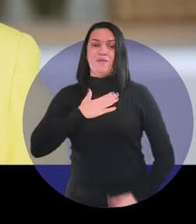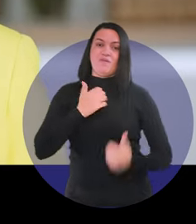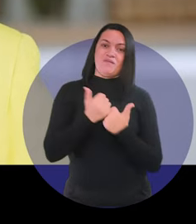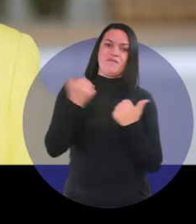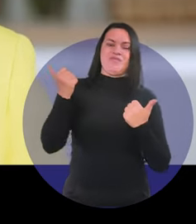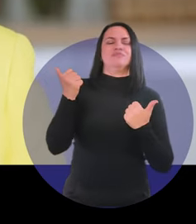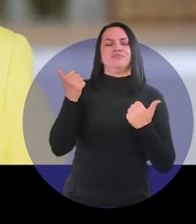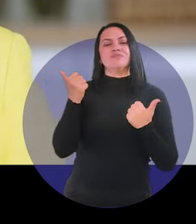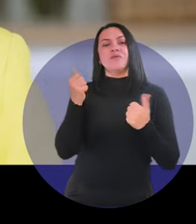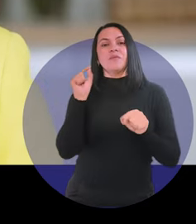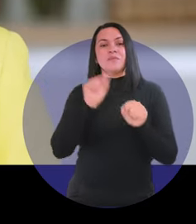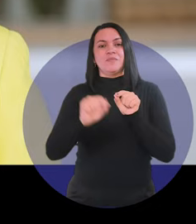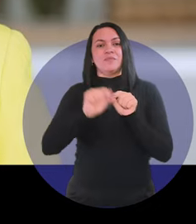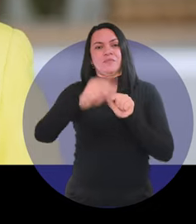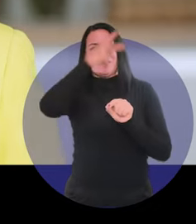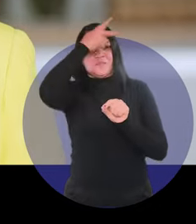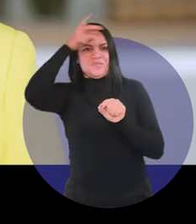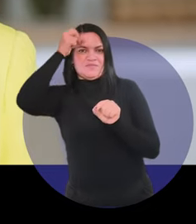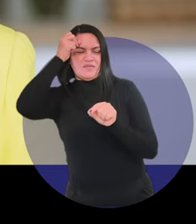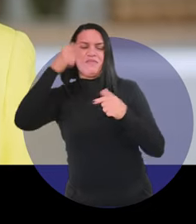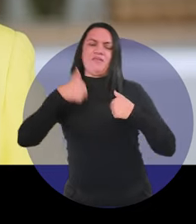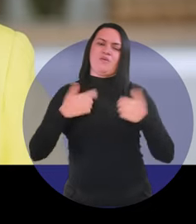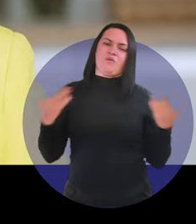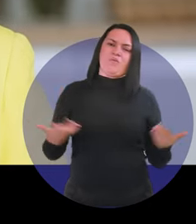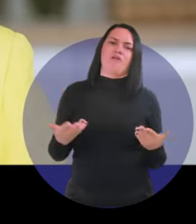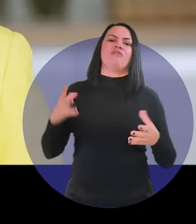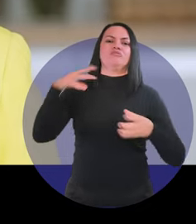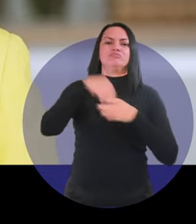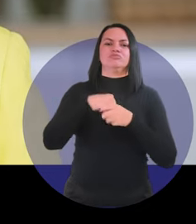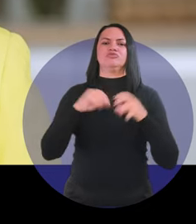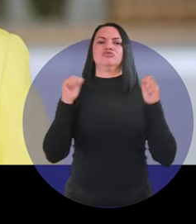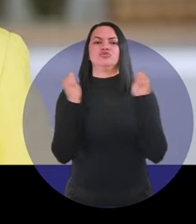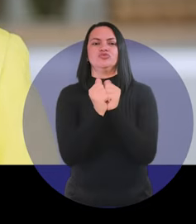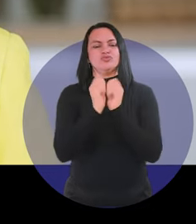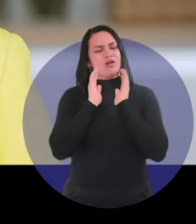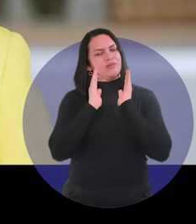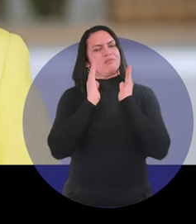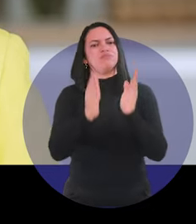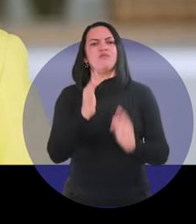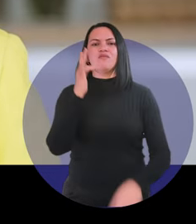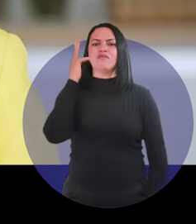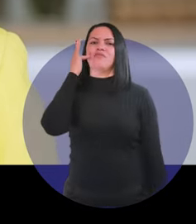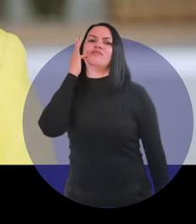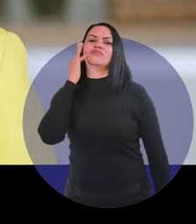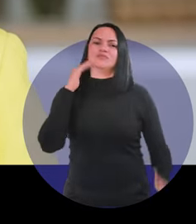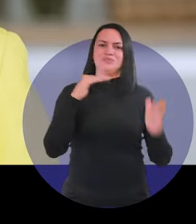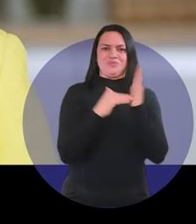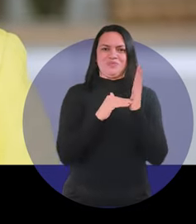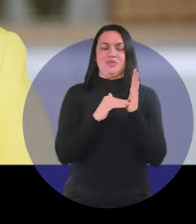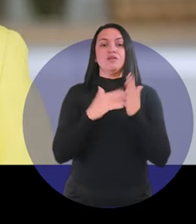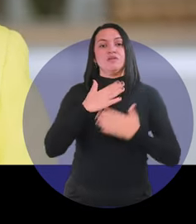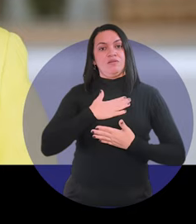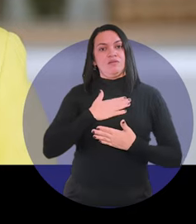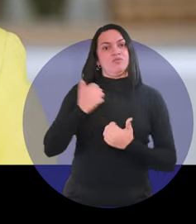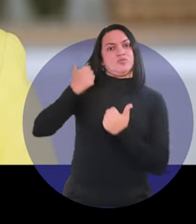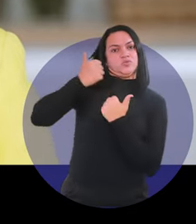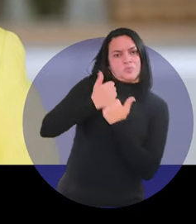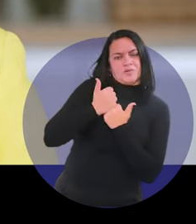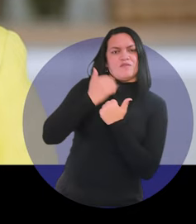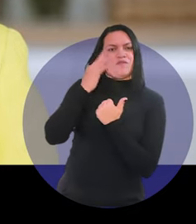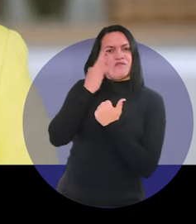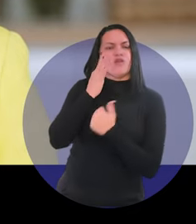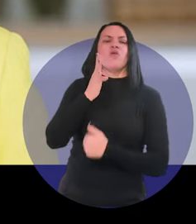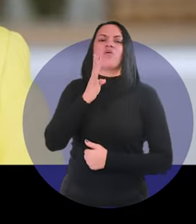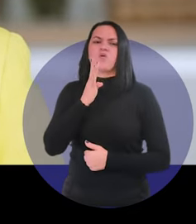Sou vice-prefeita de Pinheiro e agora faço parte da caminhada que vai levar Flávio Dino ao Senado. Como sua